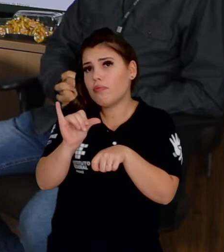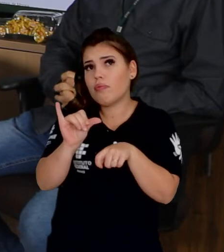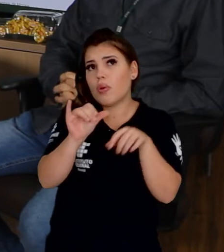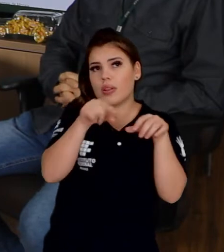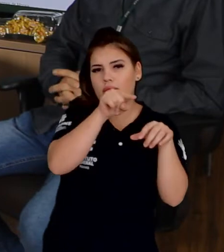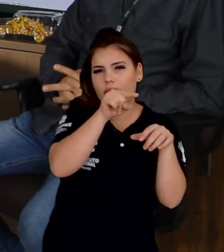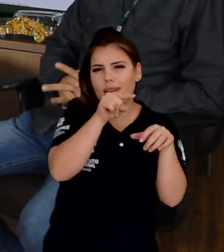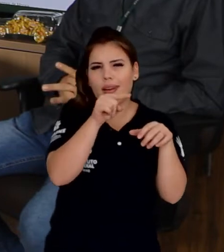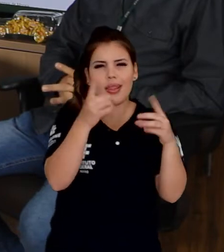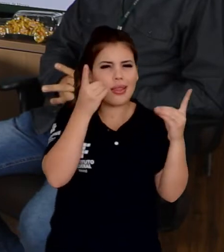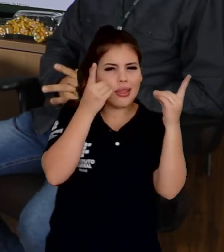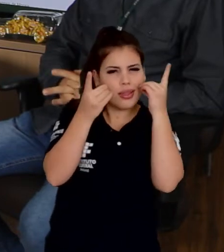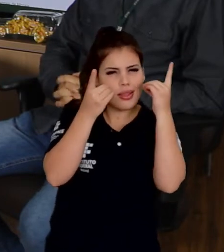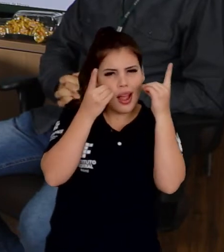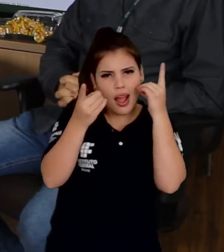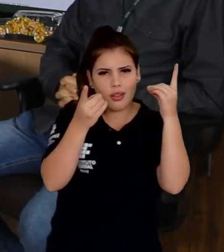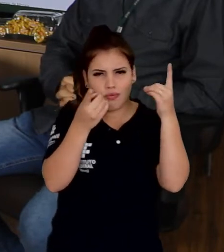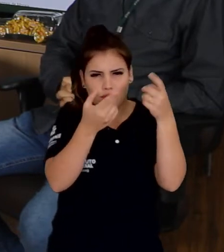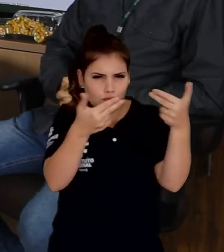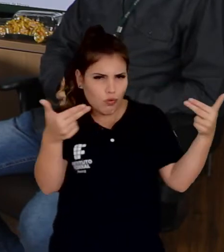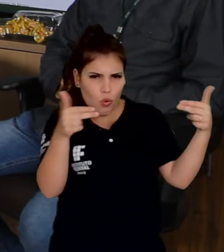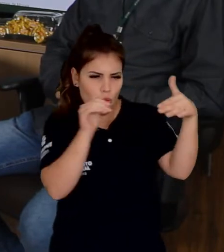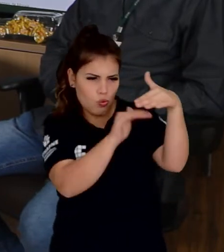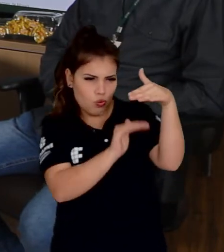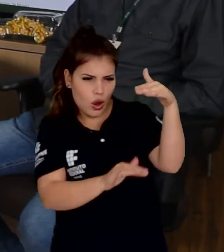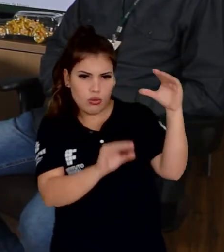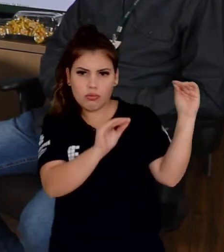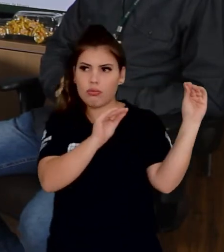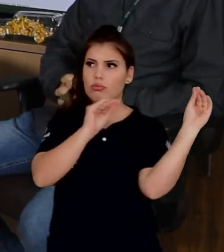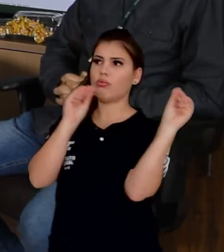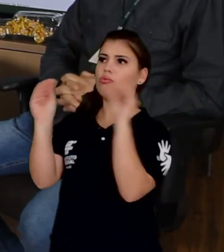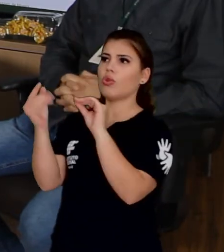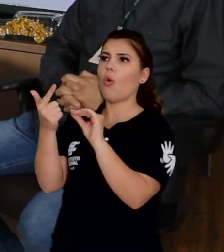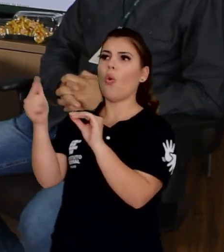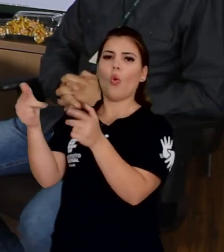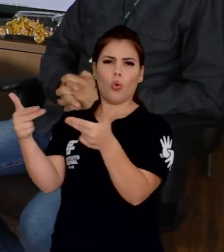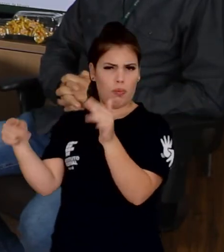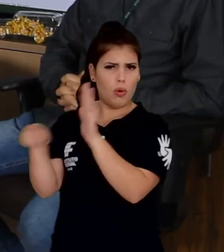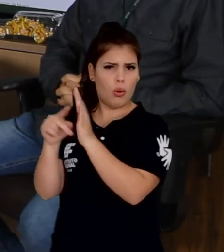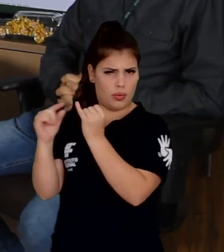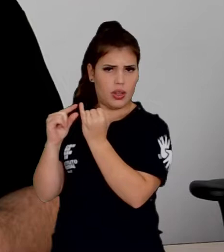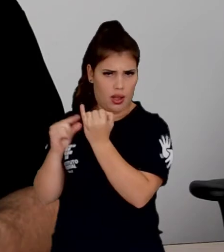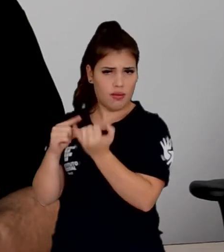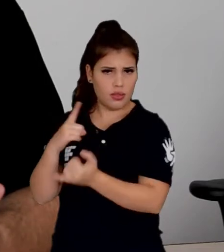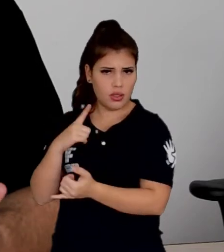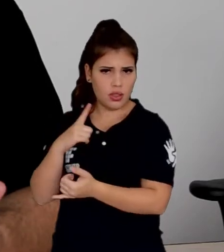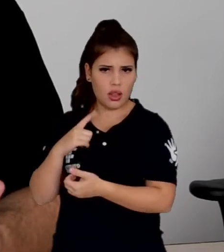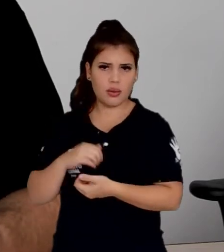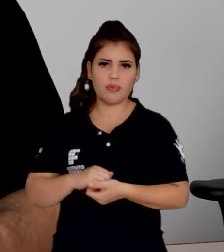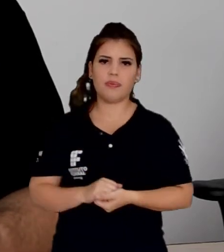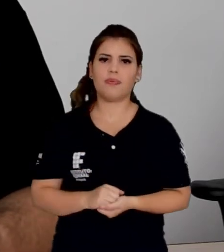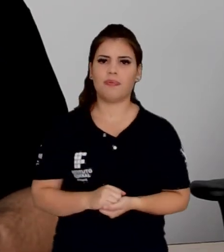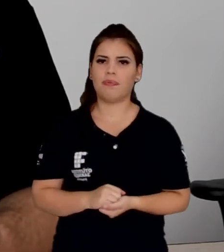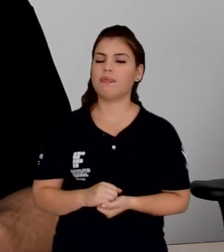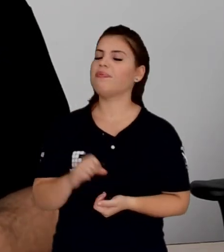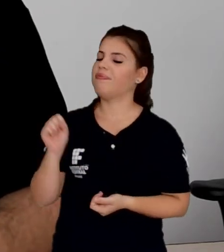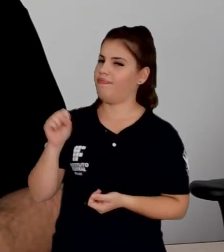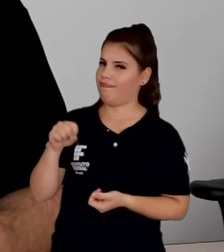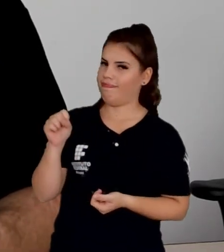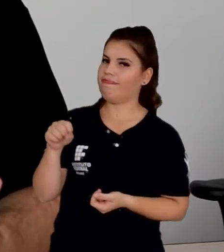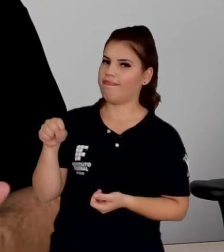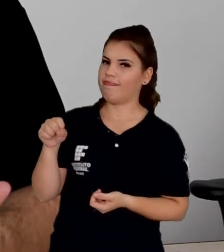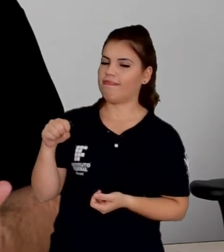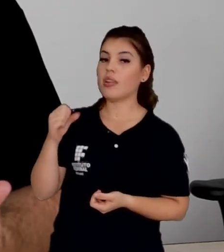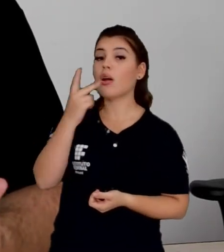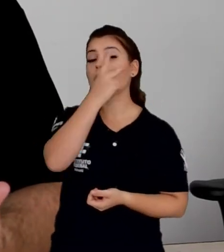migrar esses dados para alguma conta que nós já temos? Sim, nós temos uma alternativa. Para quem